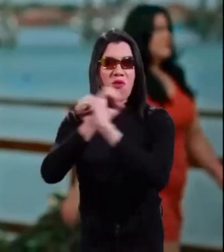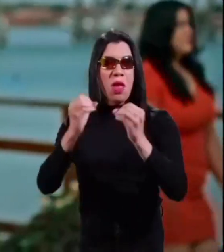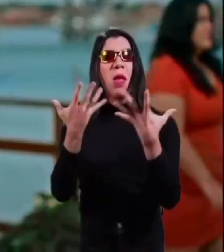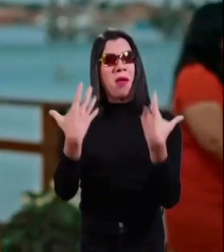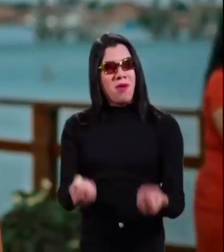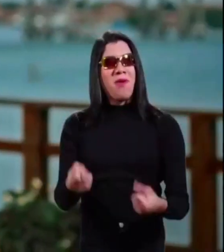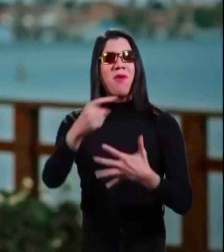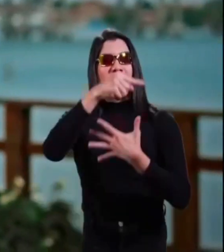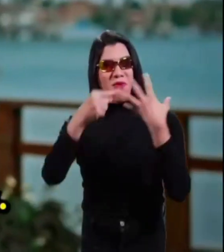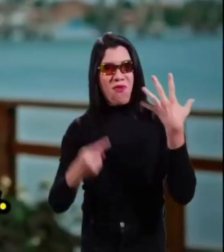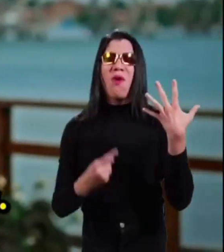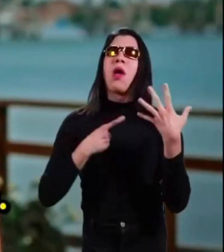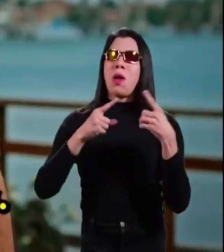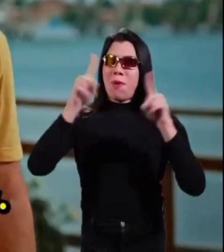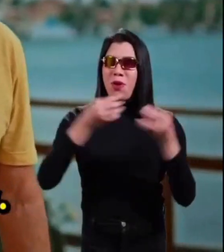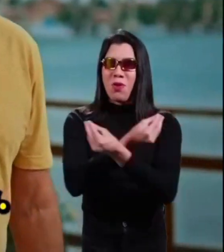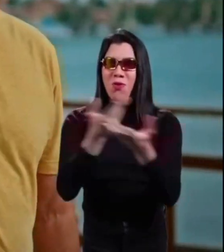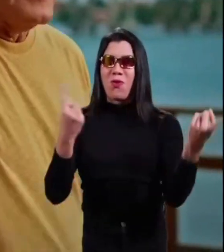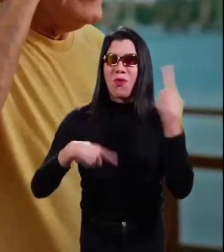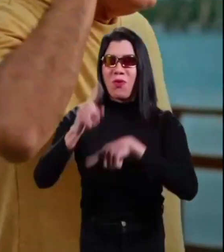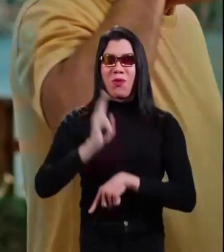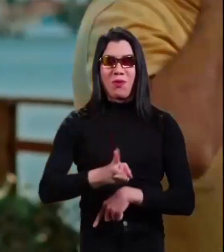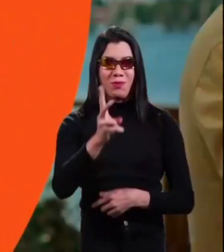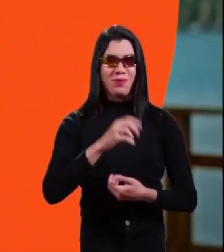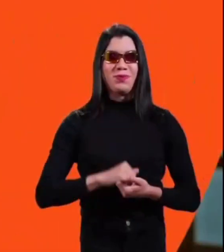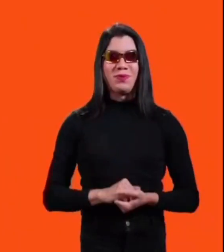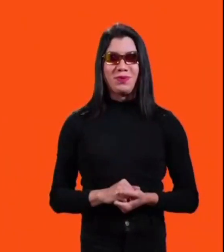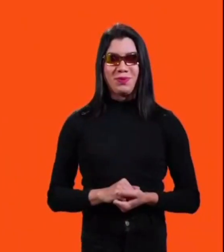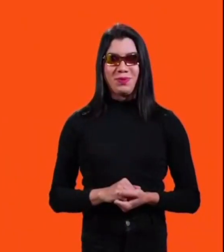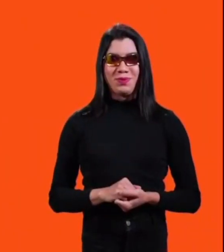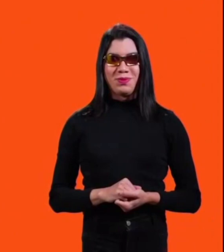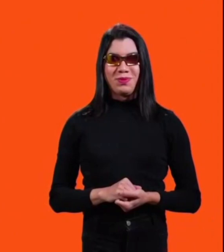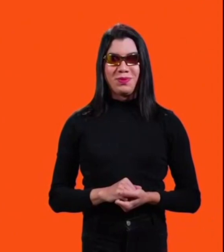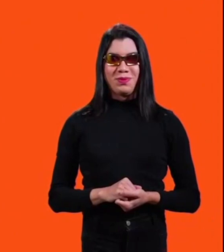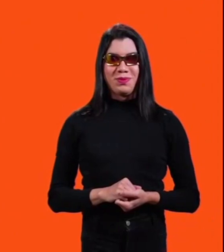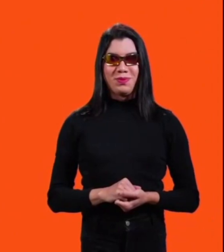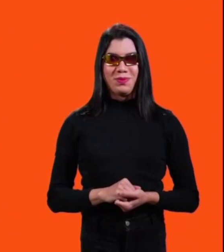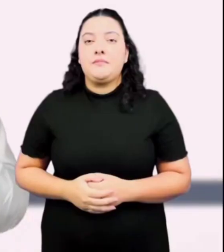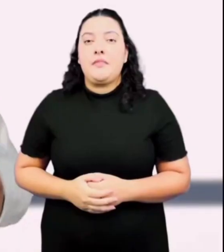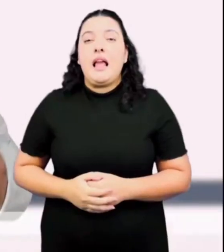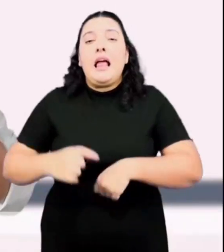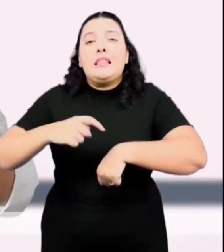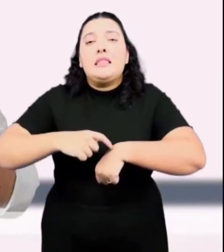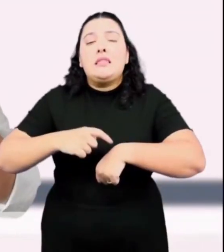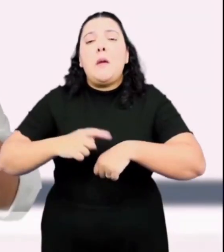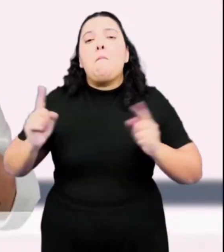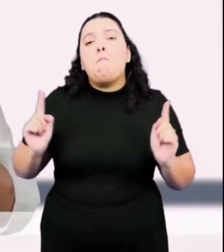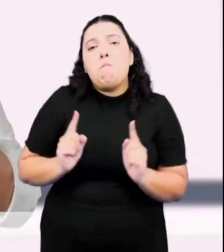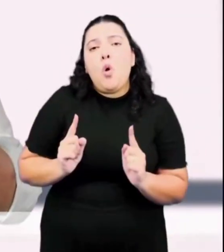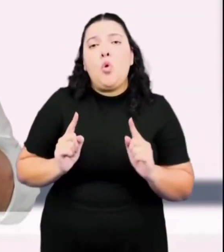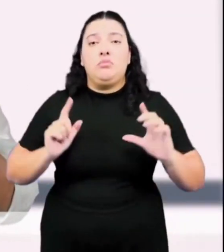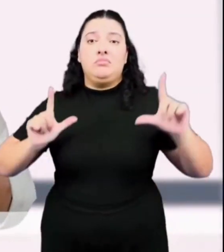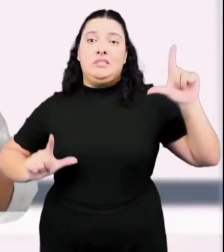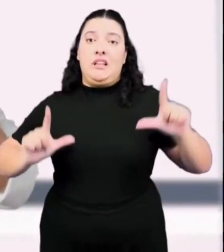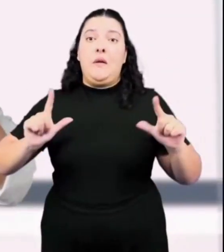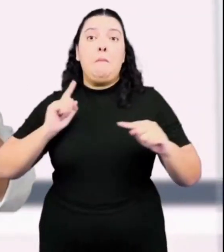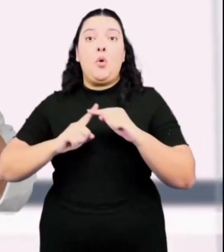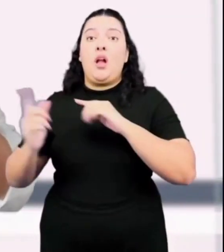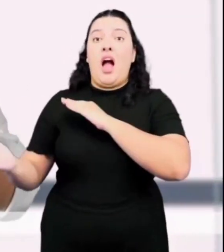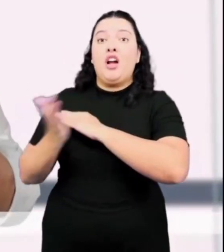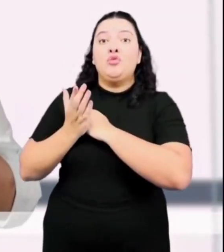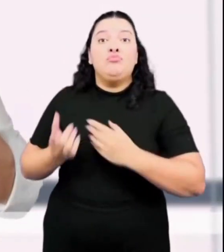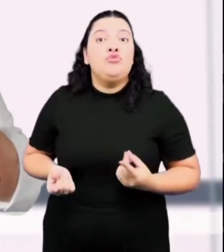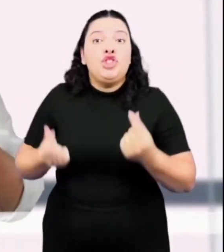Então se bora, que é mudança que não acaba mais. A mudança não pode parar. Tenho pouco tempo porque não tenho